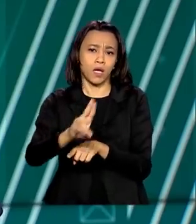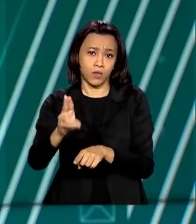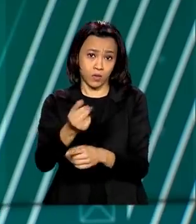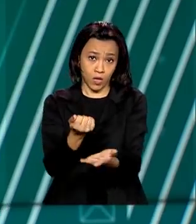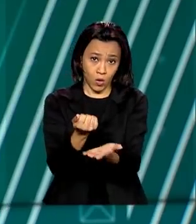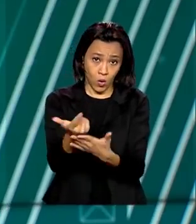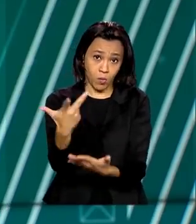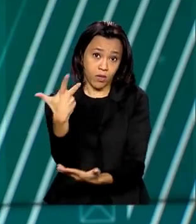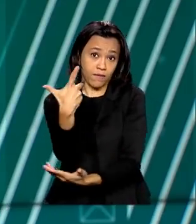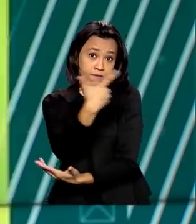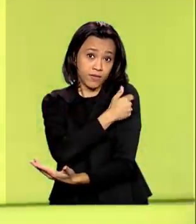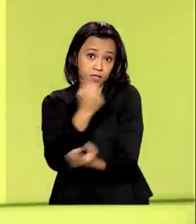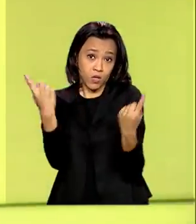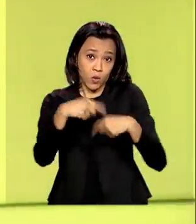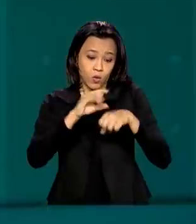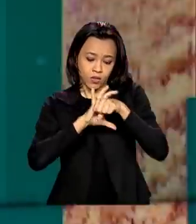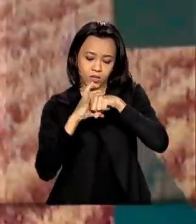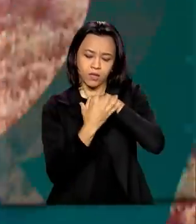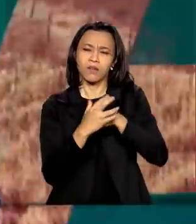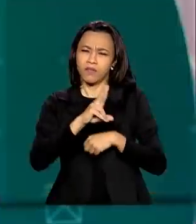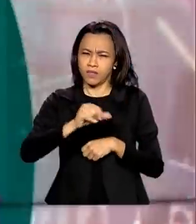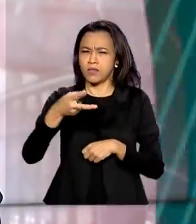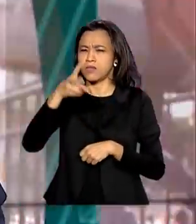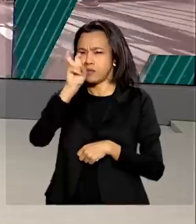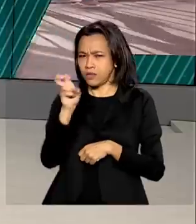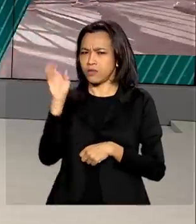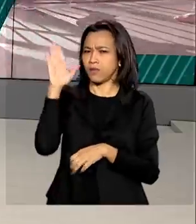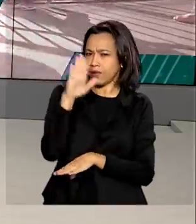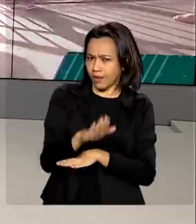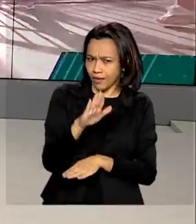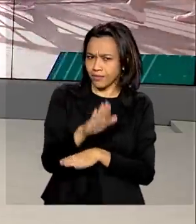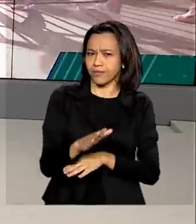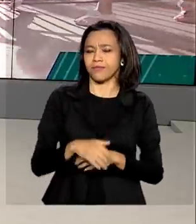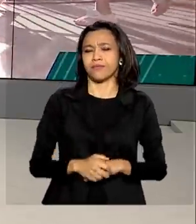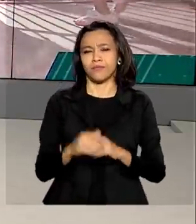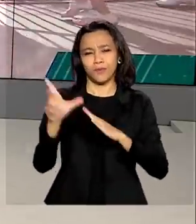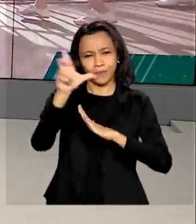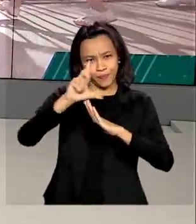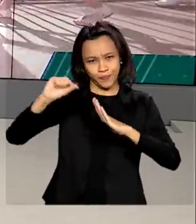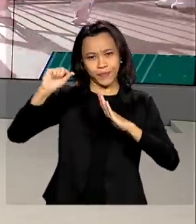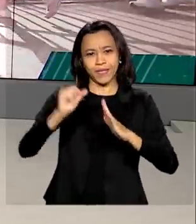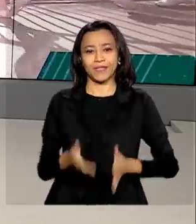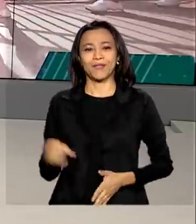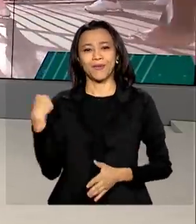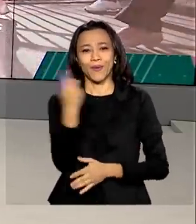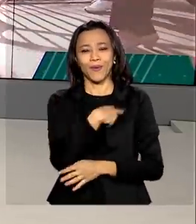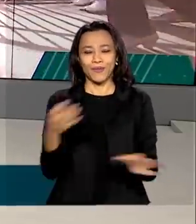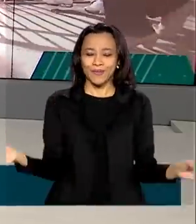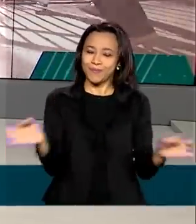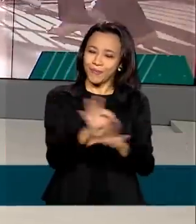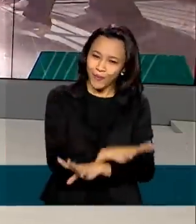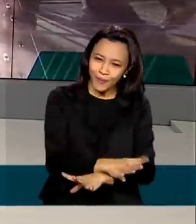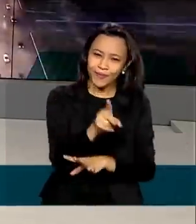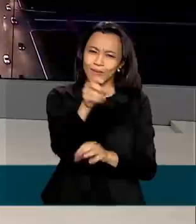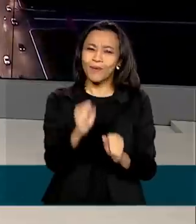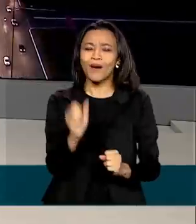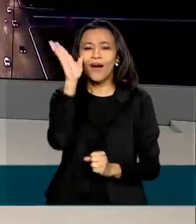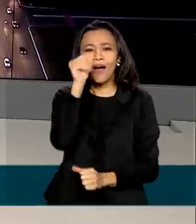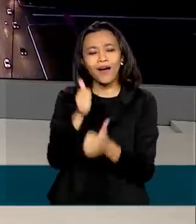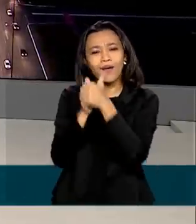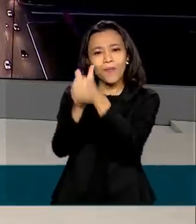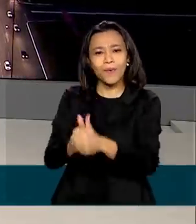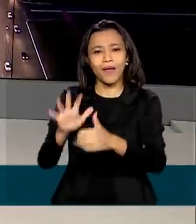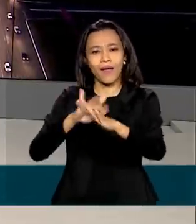solenidade será às 5 horas da tarde no Palácio do Planalto. O Brasil em Dia termina aqui. Você pode nos acompanhar também